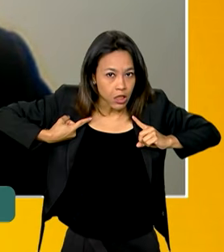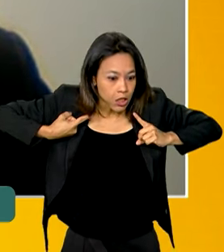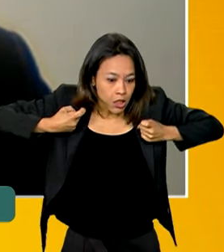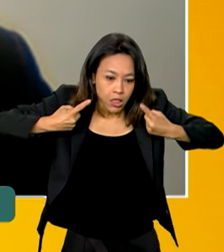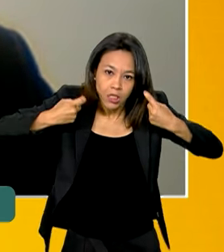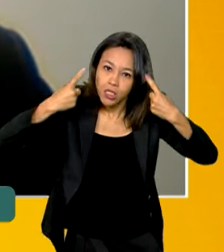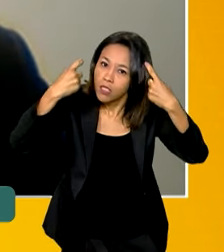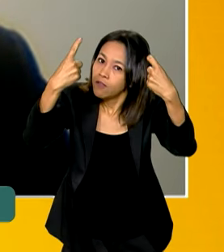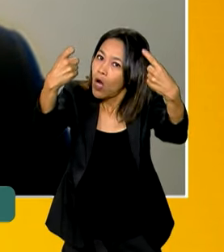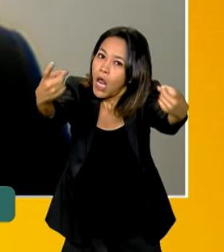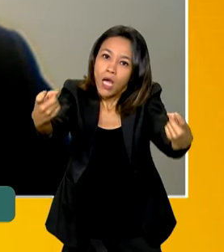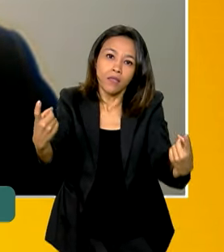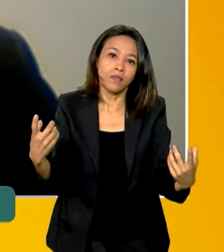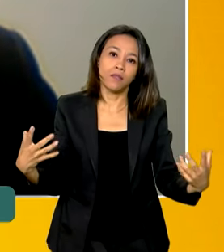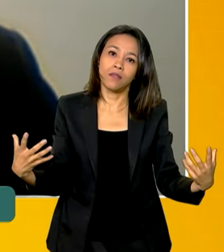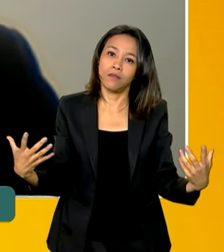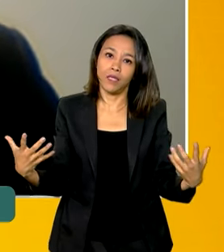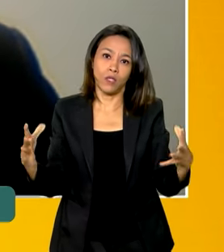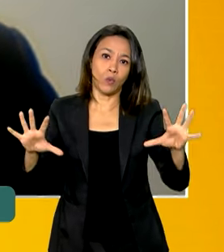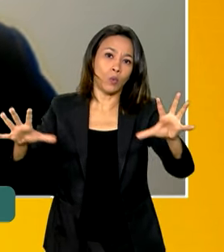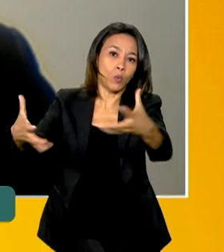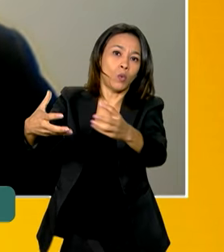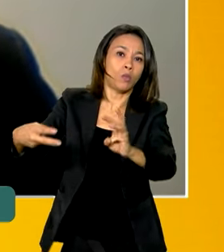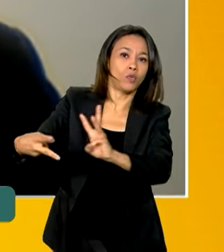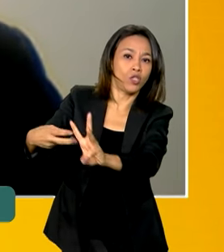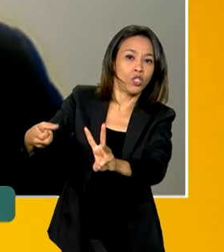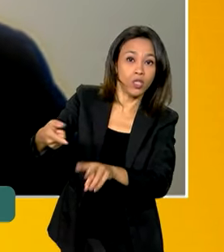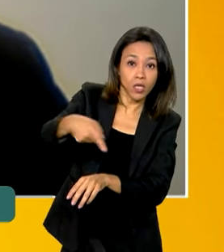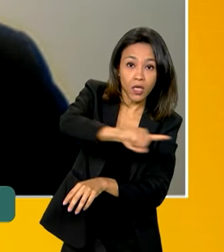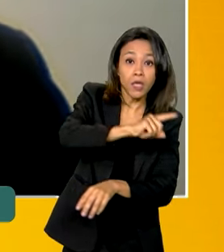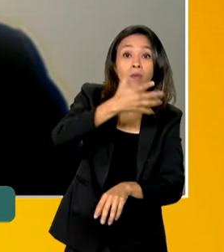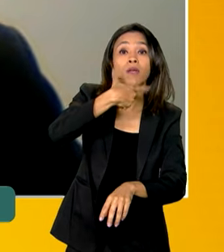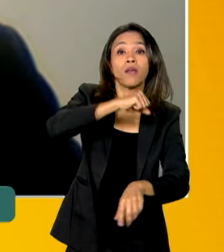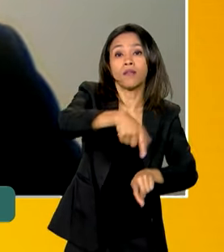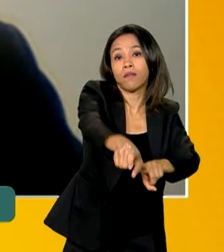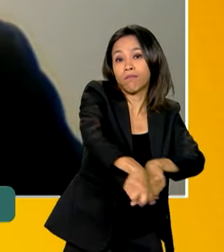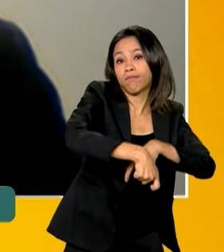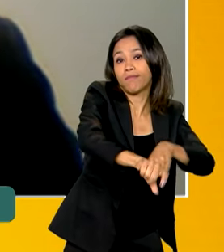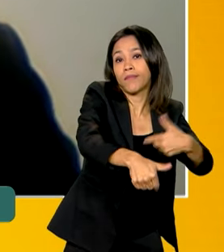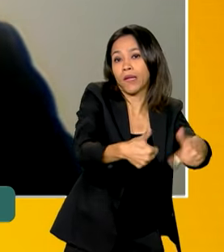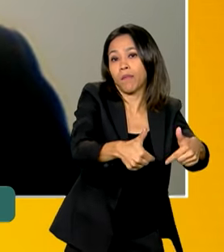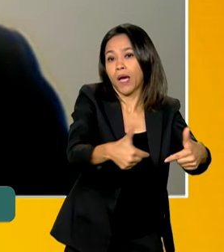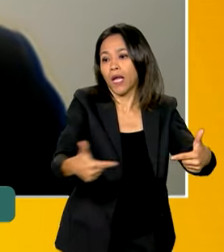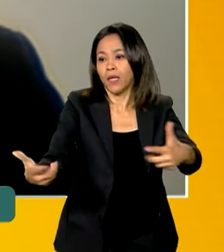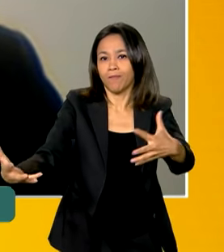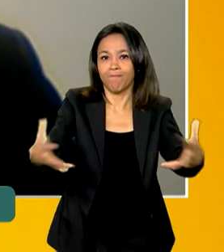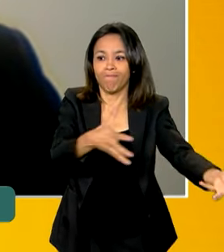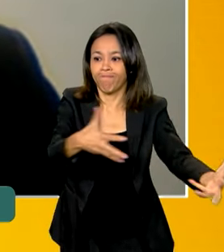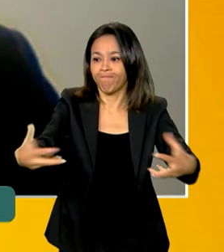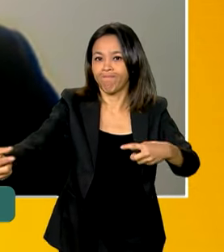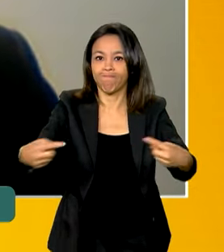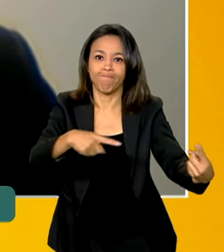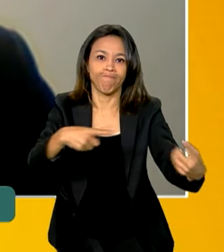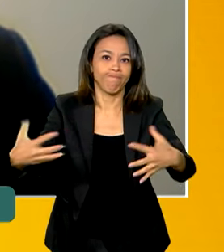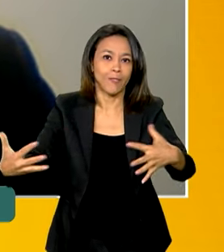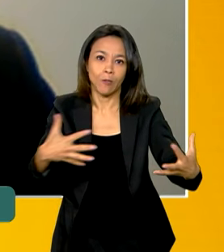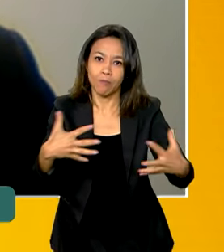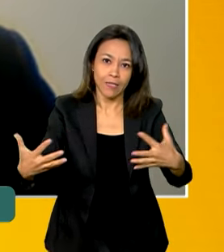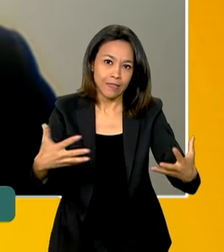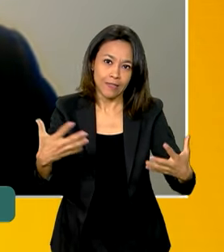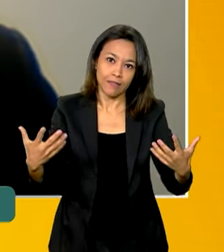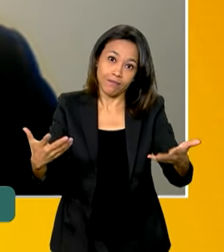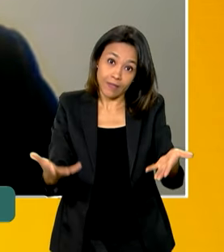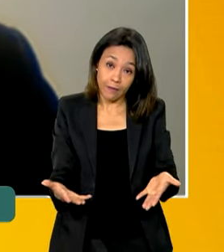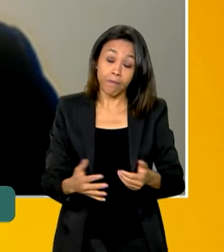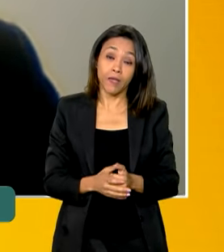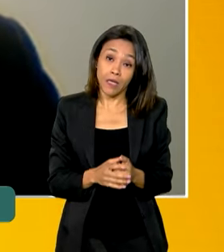envolvendo povos indígenas e agricultores, de fato. Não trouxe segurança jurídica nem para as comunidades indígenas e nem para o pequeno e médio e grande agricultor também nesse